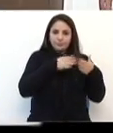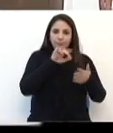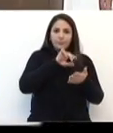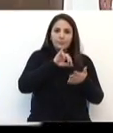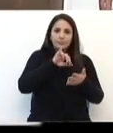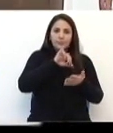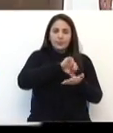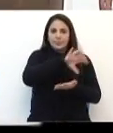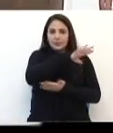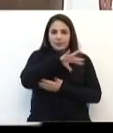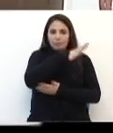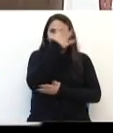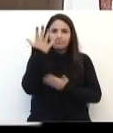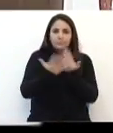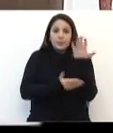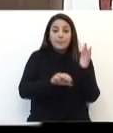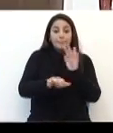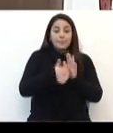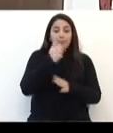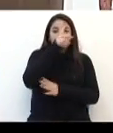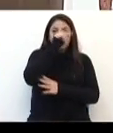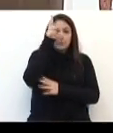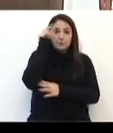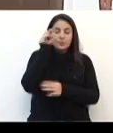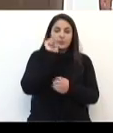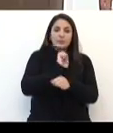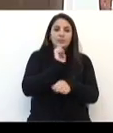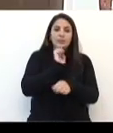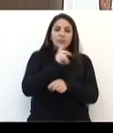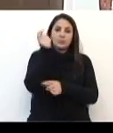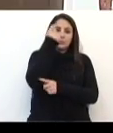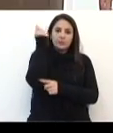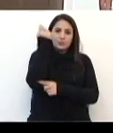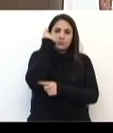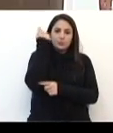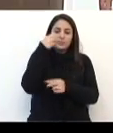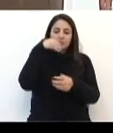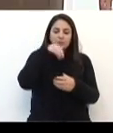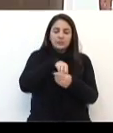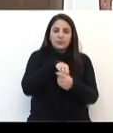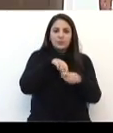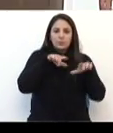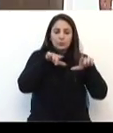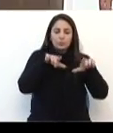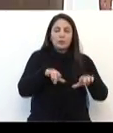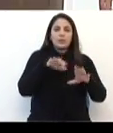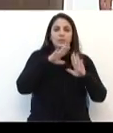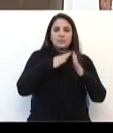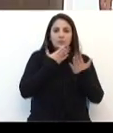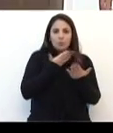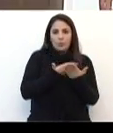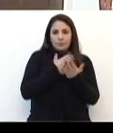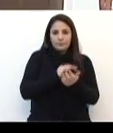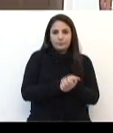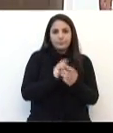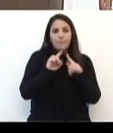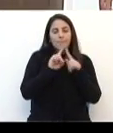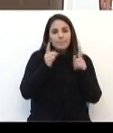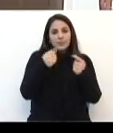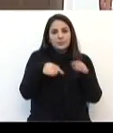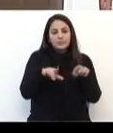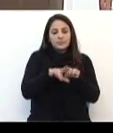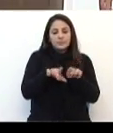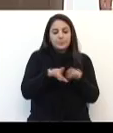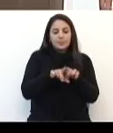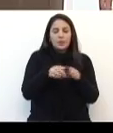ambiental, diga-se de passagem, a primeira municipal do estado do Rio Grande do Sul, dentro do espaço da escola. Mas,